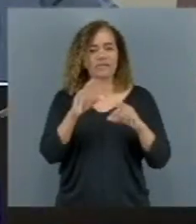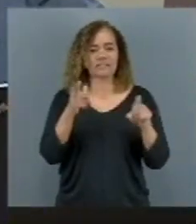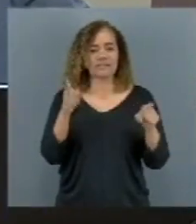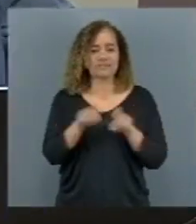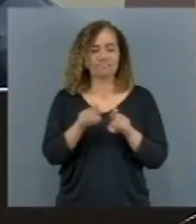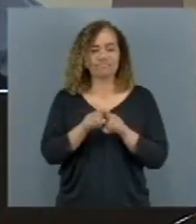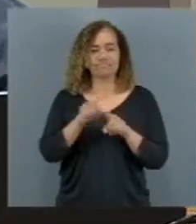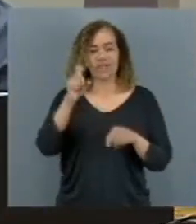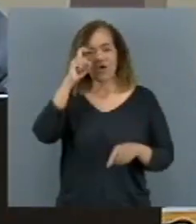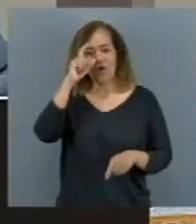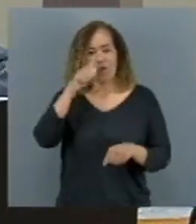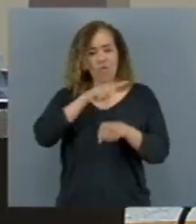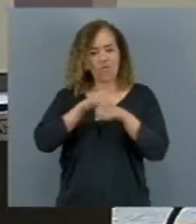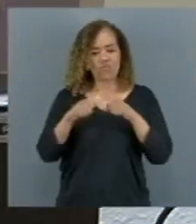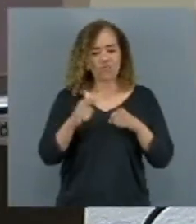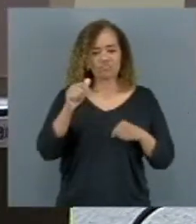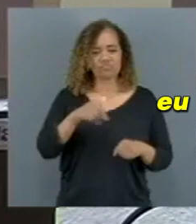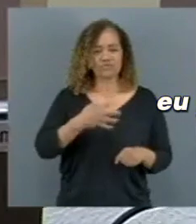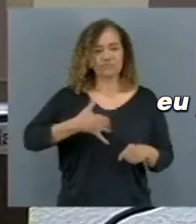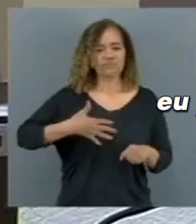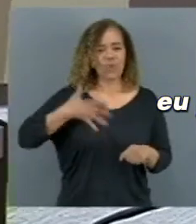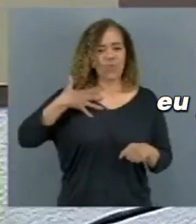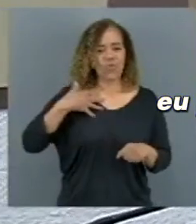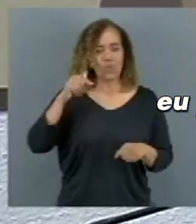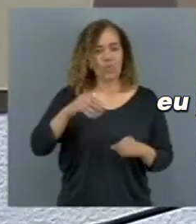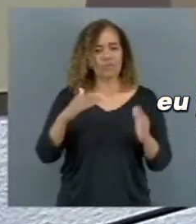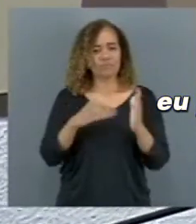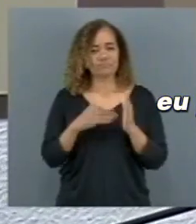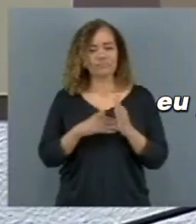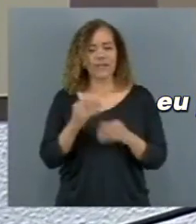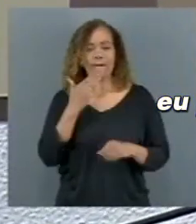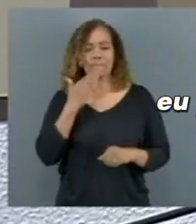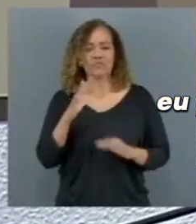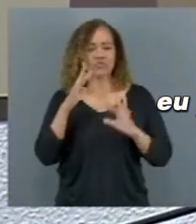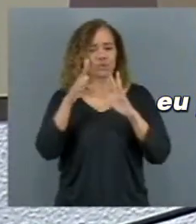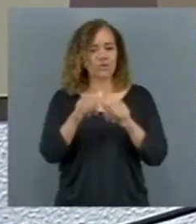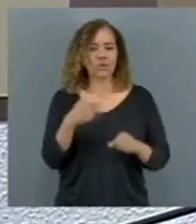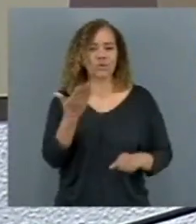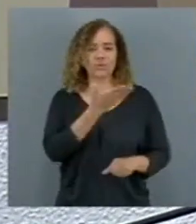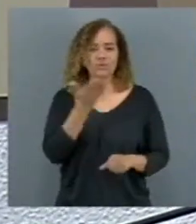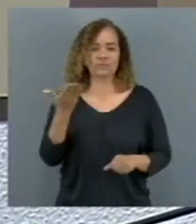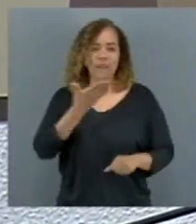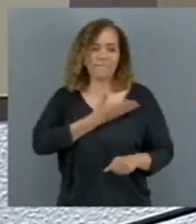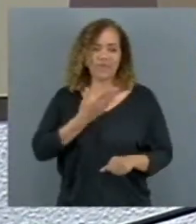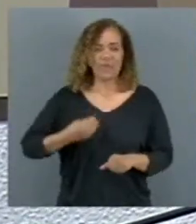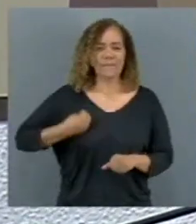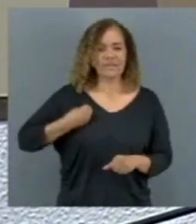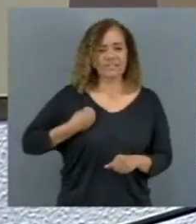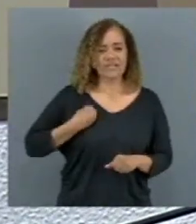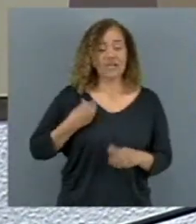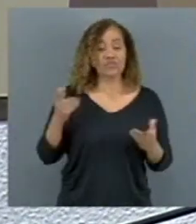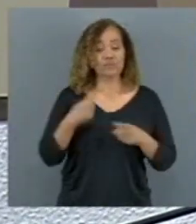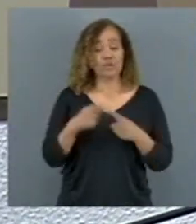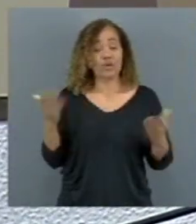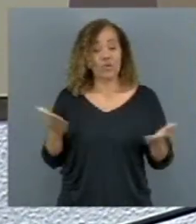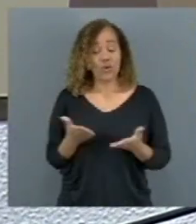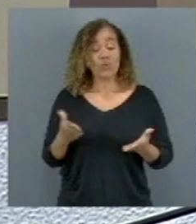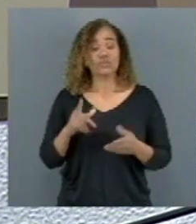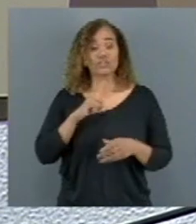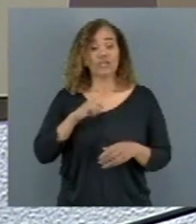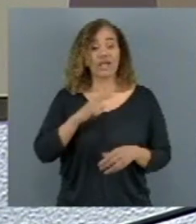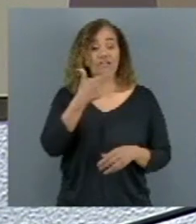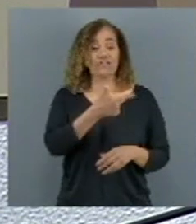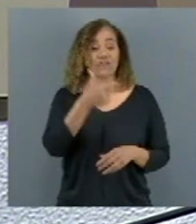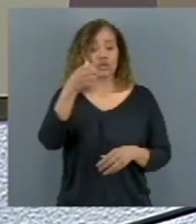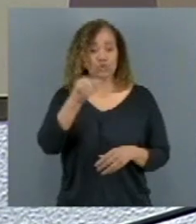um dos maiores orgulhos desta casa, eu pediria a fineza a todos os amigos e amigas presentes, porque hoje justifica-se, 28